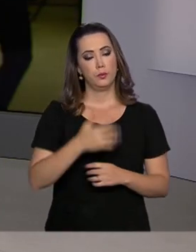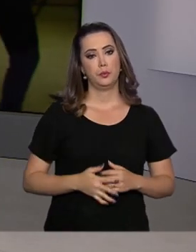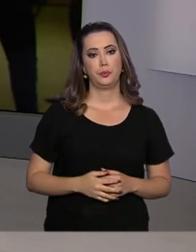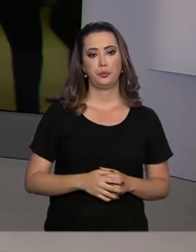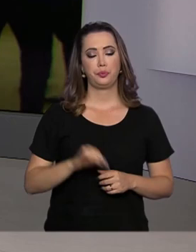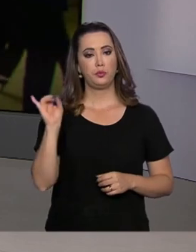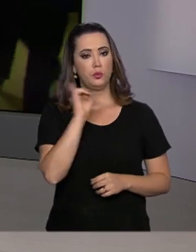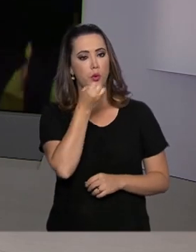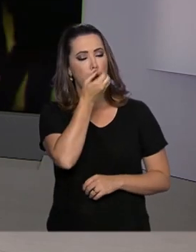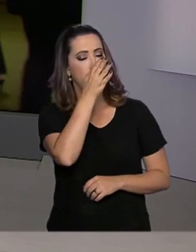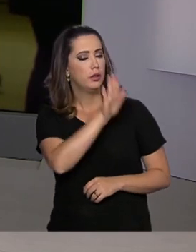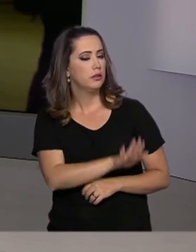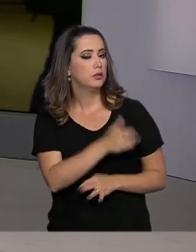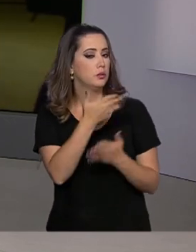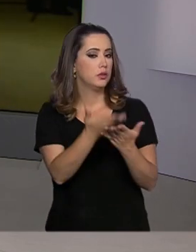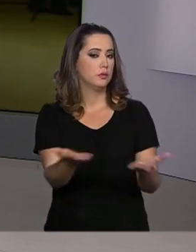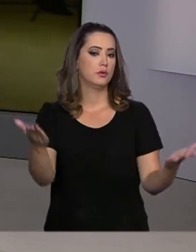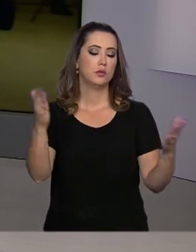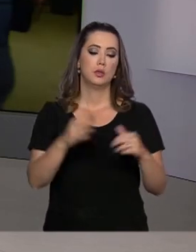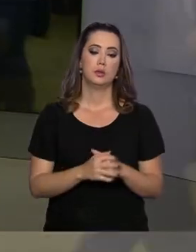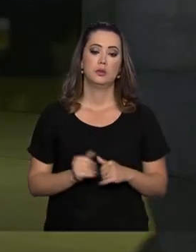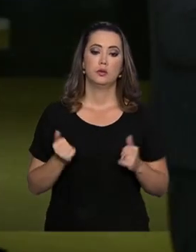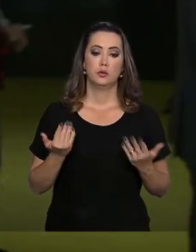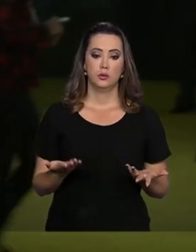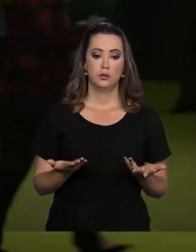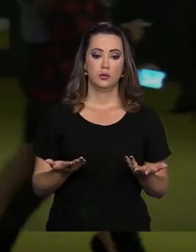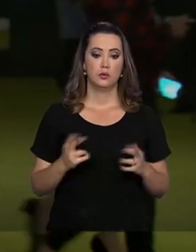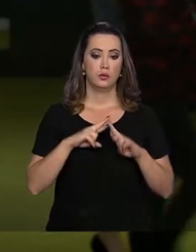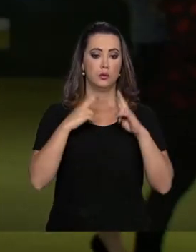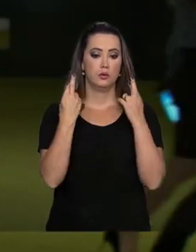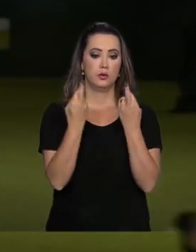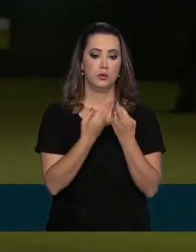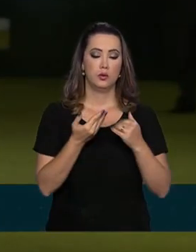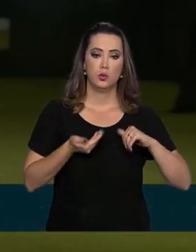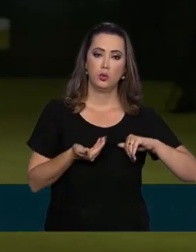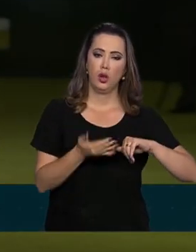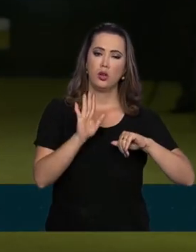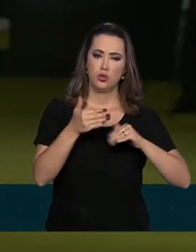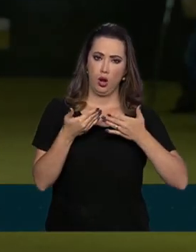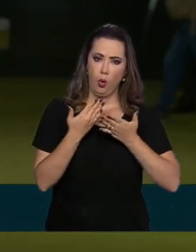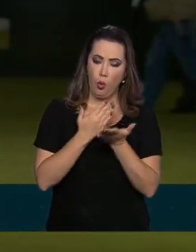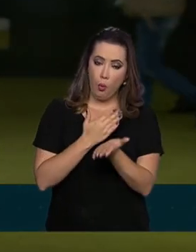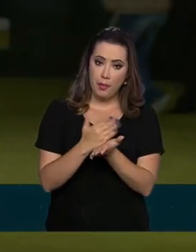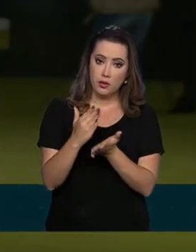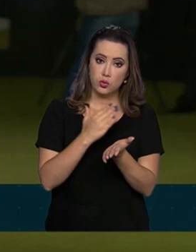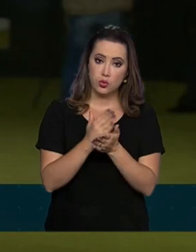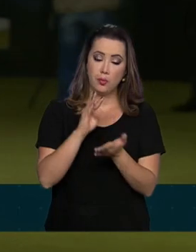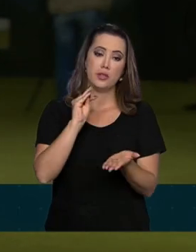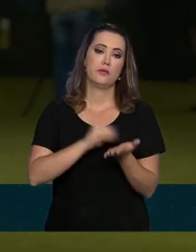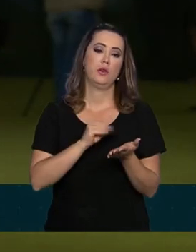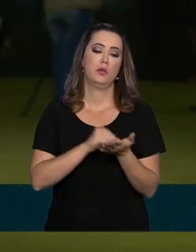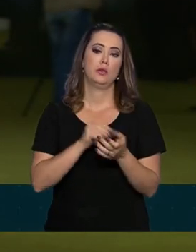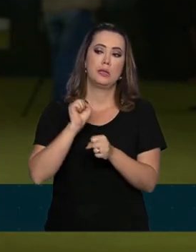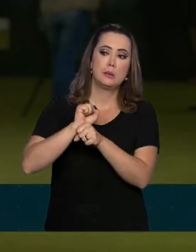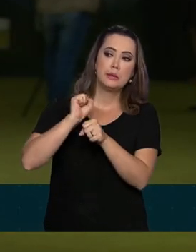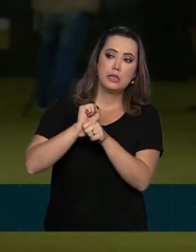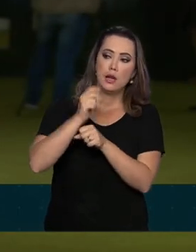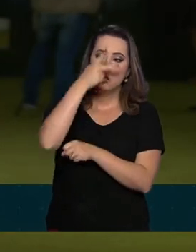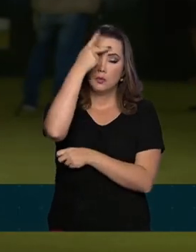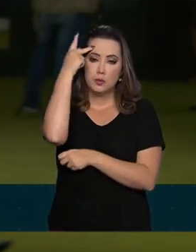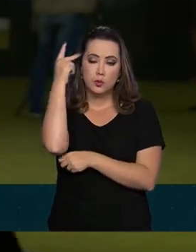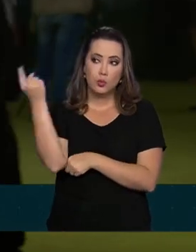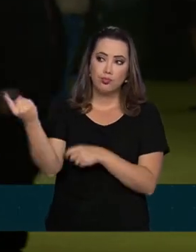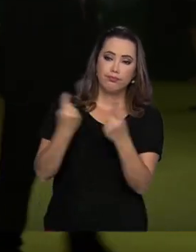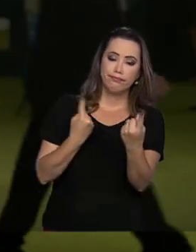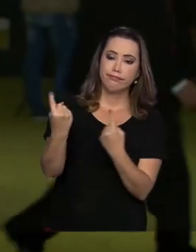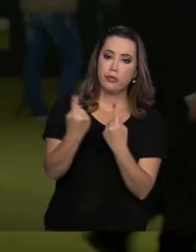Oi, Roberto, boa tarde para você, para todos. Olha, a sessão do Congresso já foi aberta, mas ainda não tem quórum suficiente para analisar esses